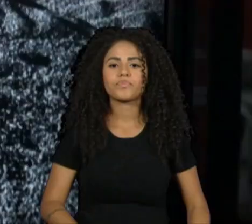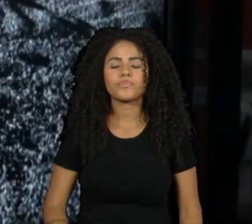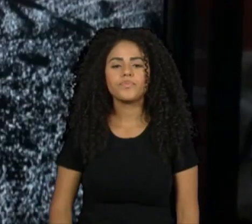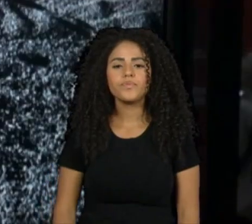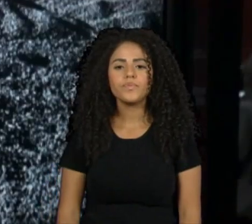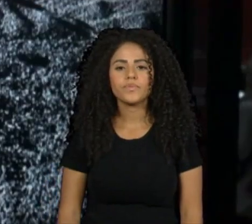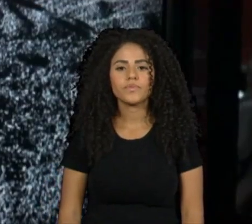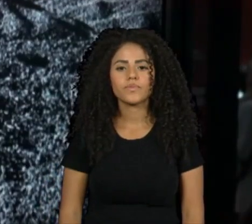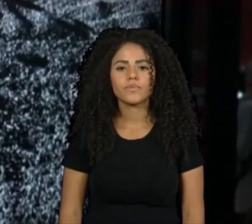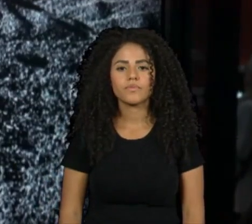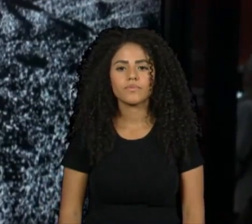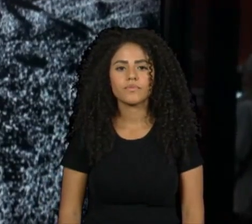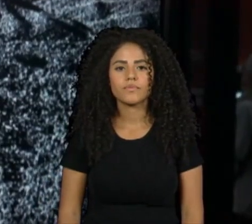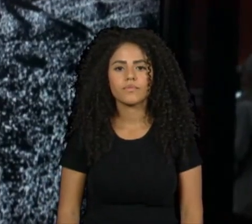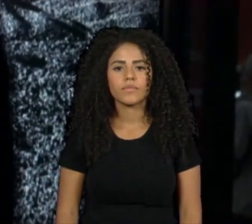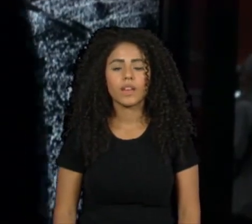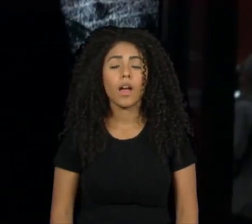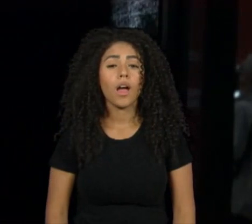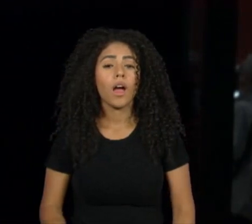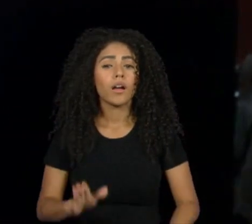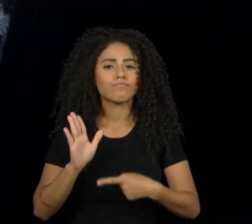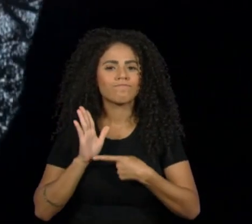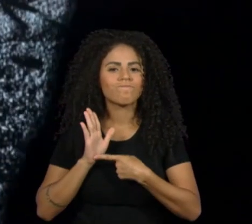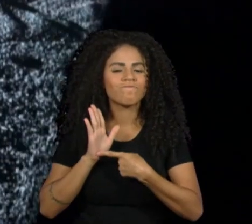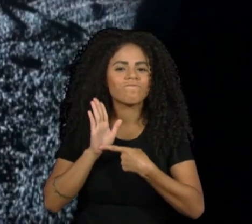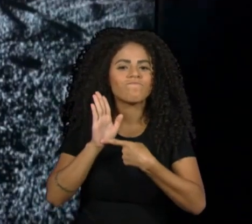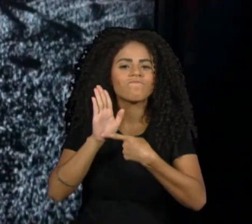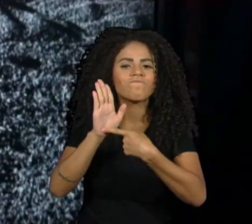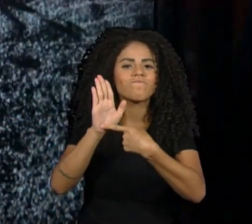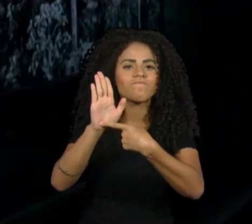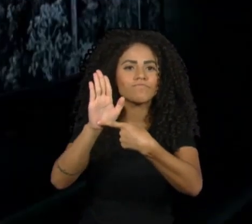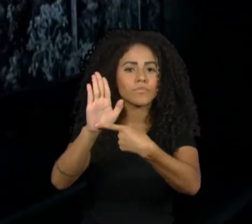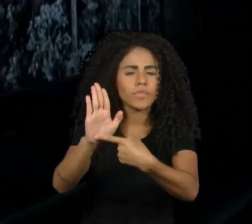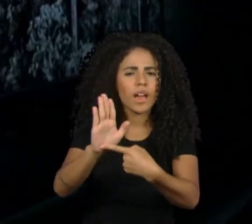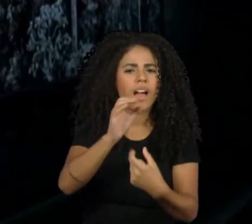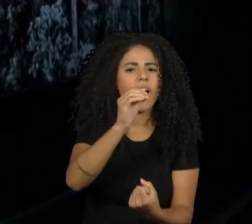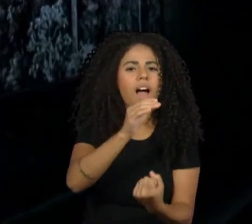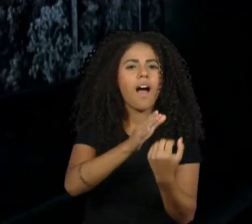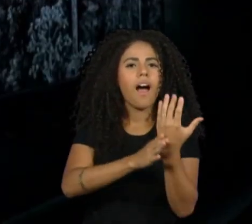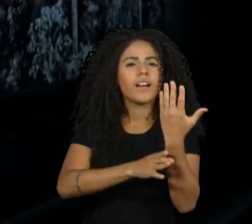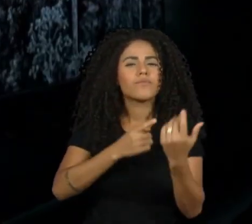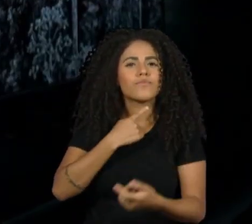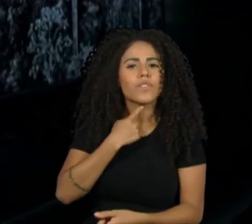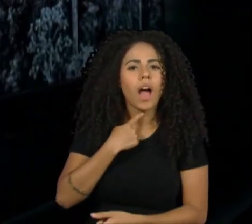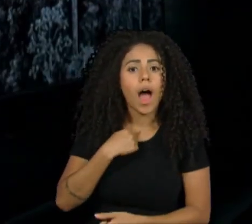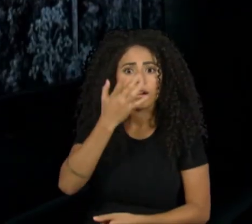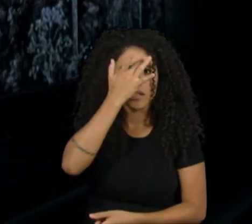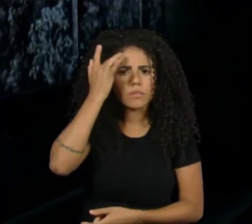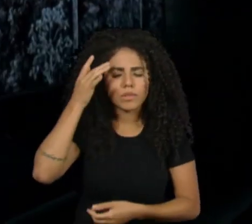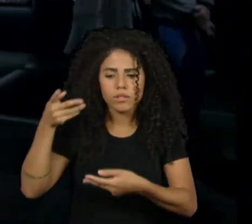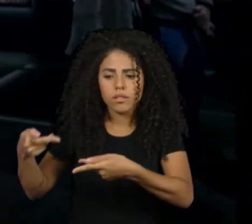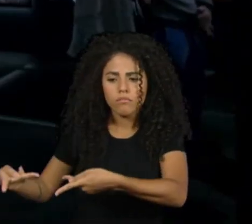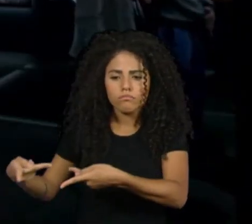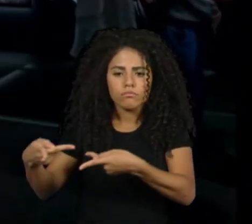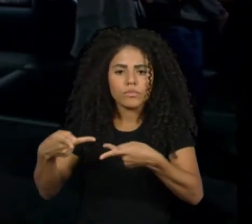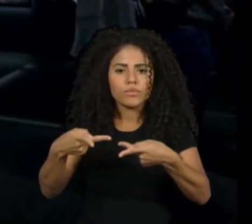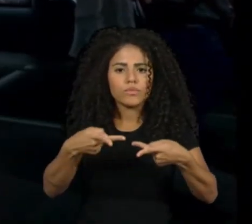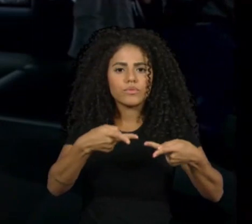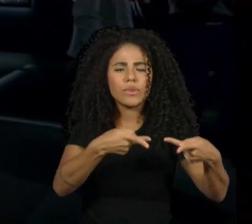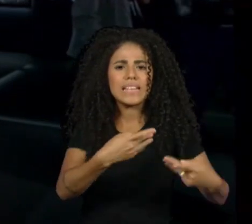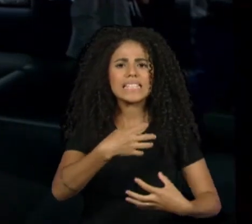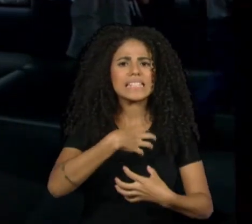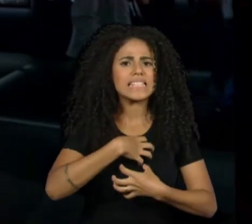Ao projetar a Amazônia, pretendíamos criar um ambiente em que o visitante se sentisse dentro da